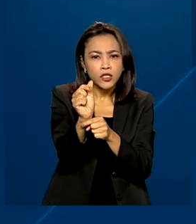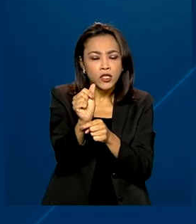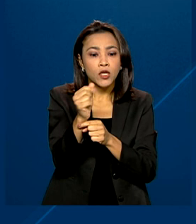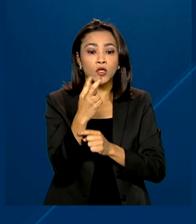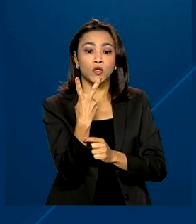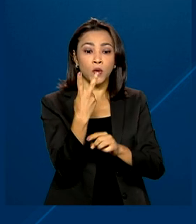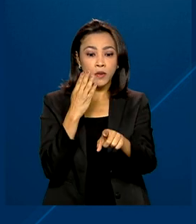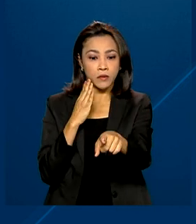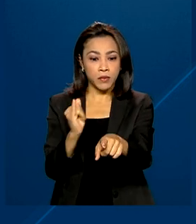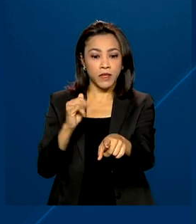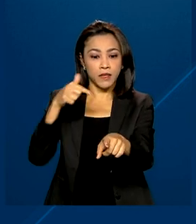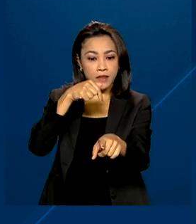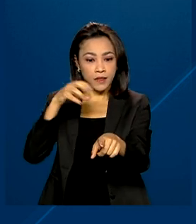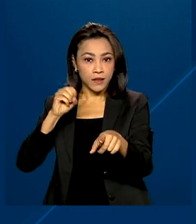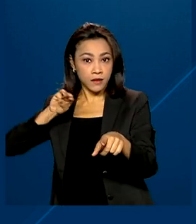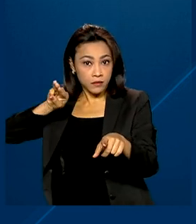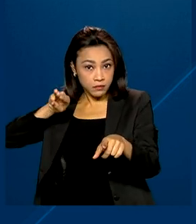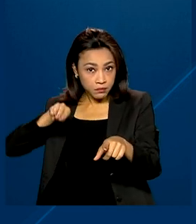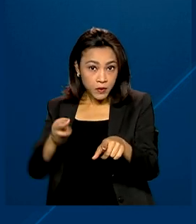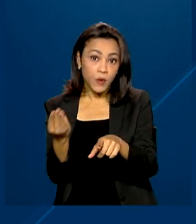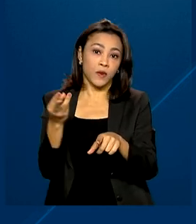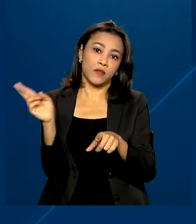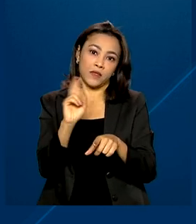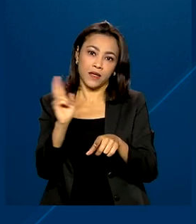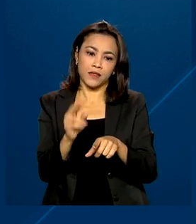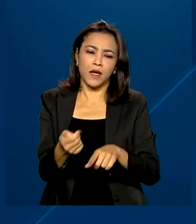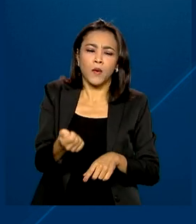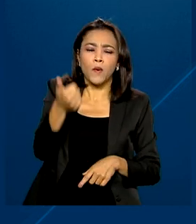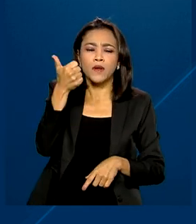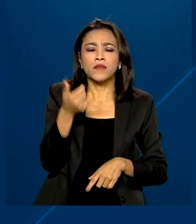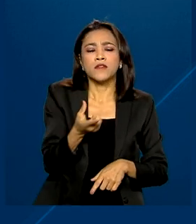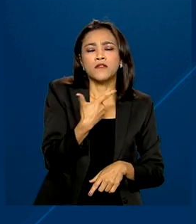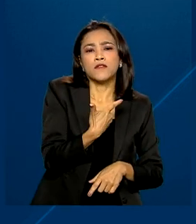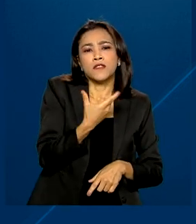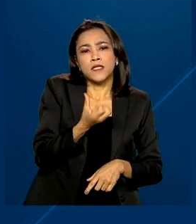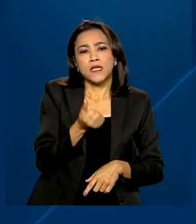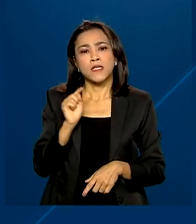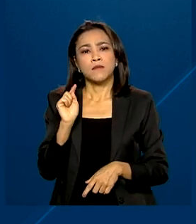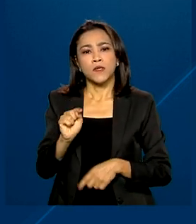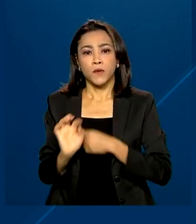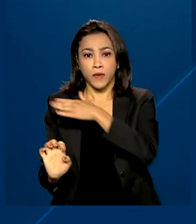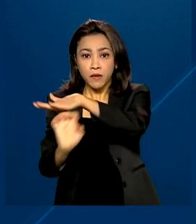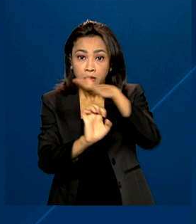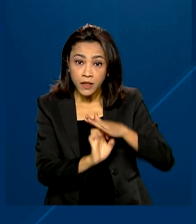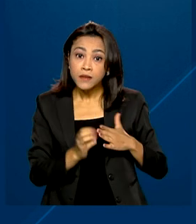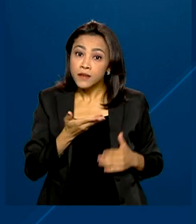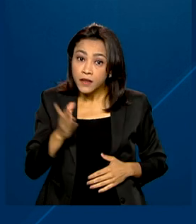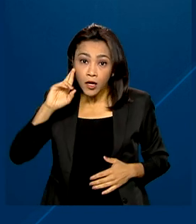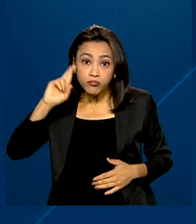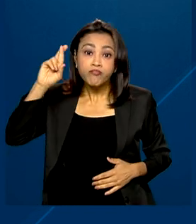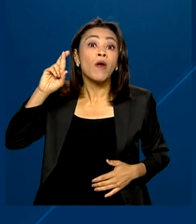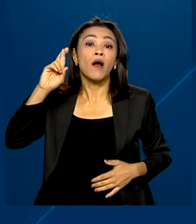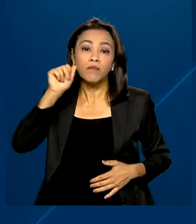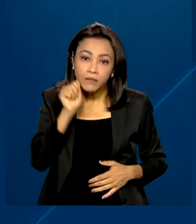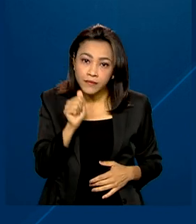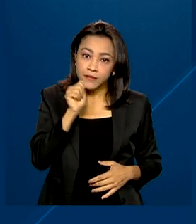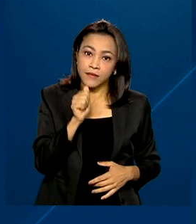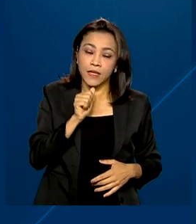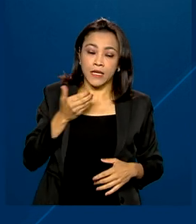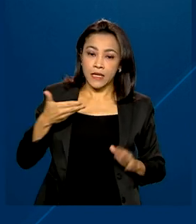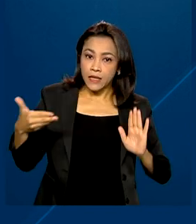R$ 2,7 bilhões a quase 26 mil empresas com dirigentes mulheres. O programa